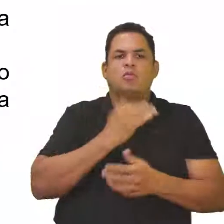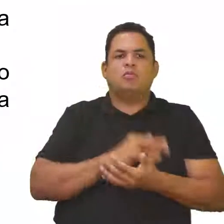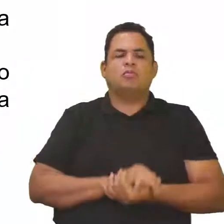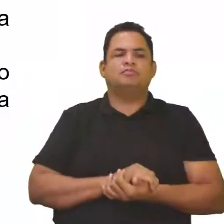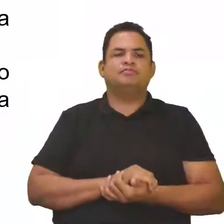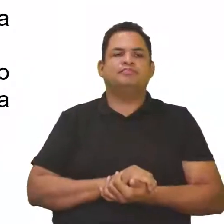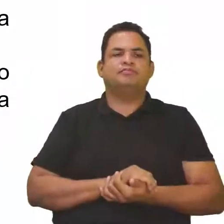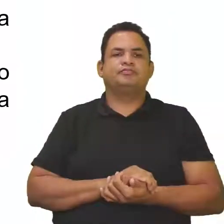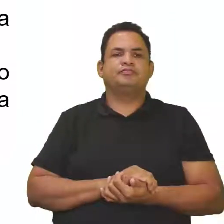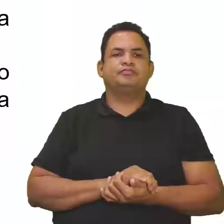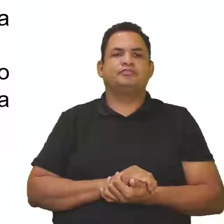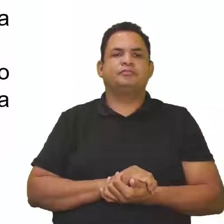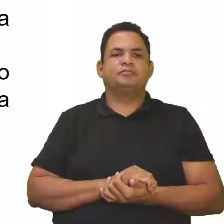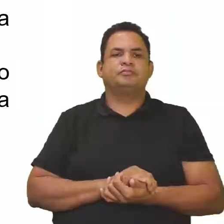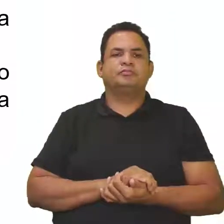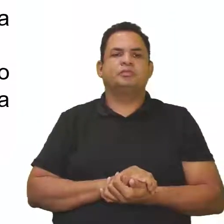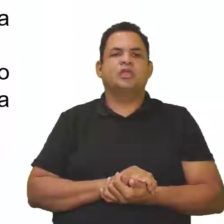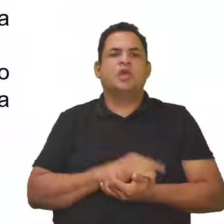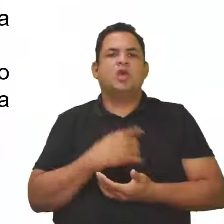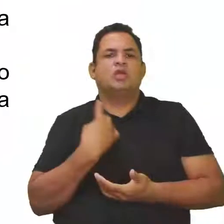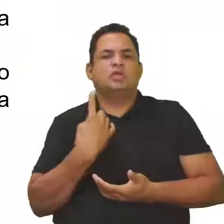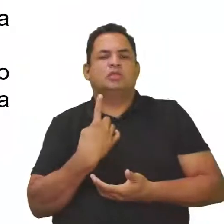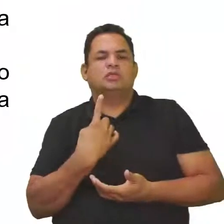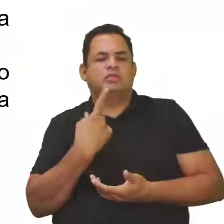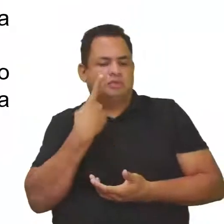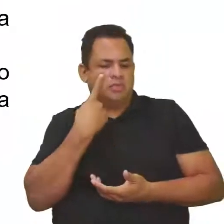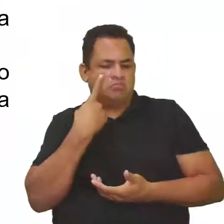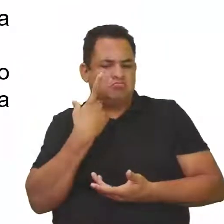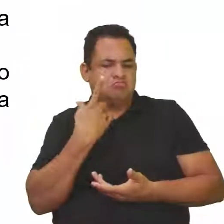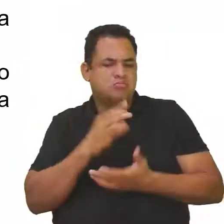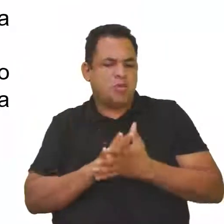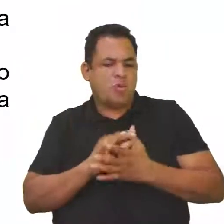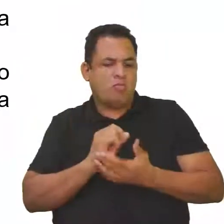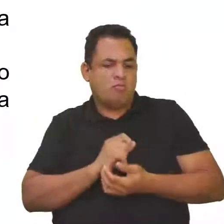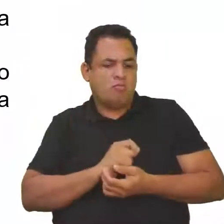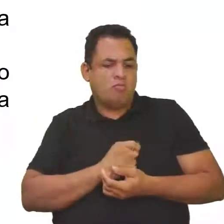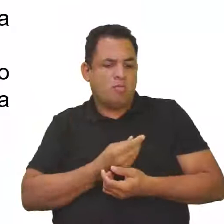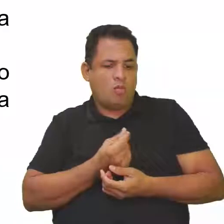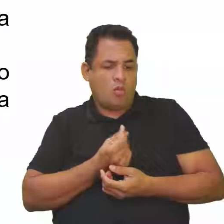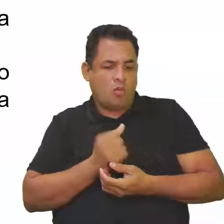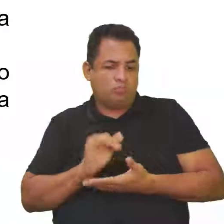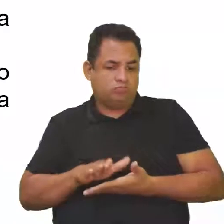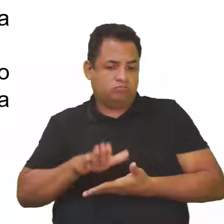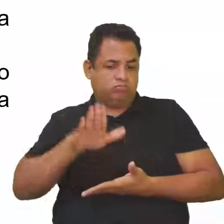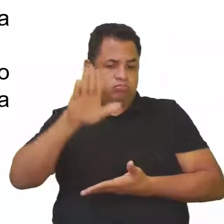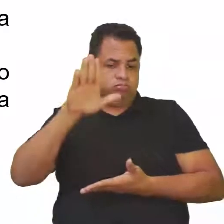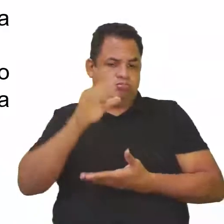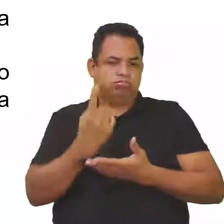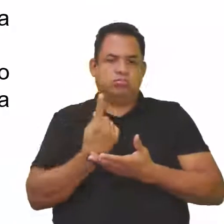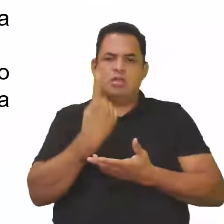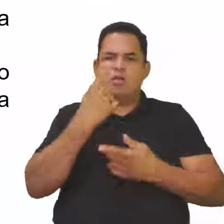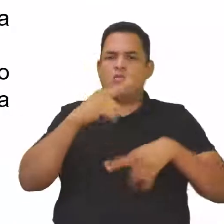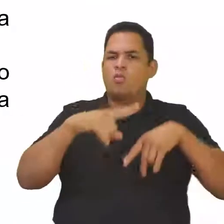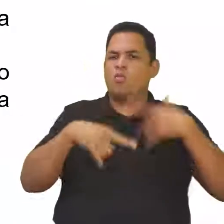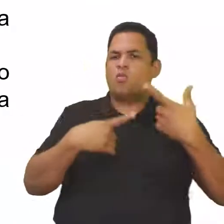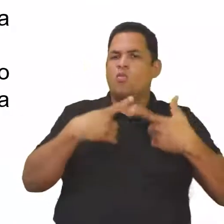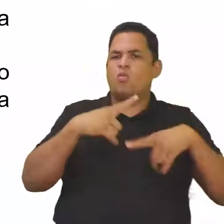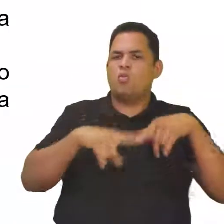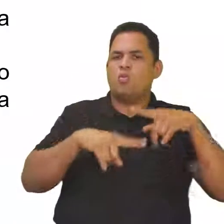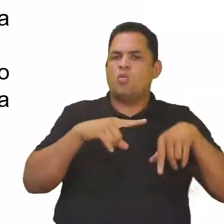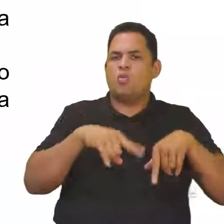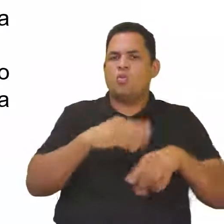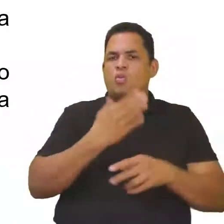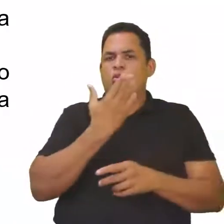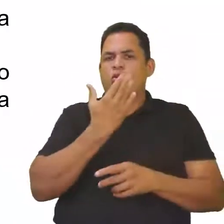nesses últimos anos, um aumento regular que vem acontecendo nos preços de alguns itens alimentícios.